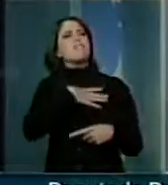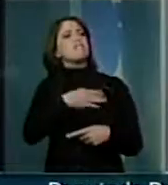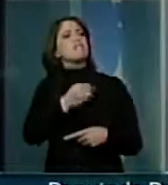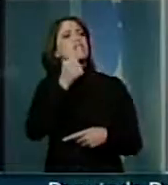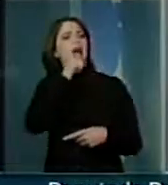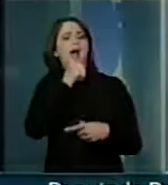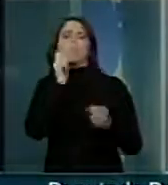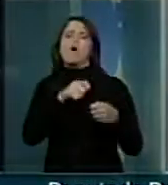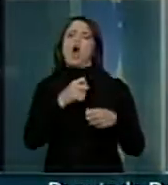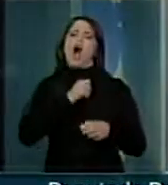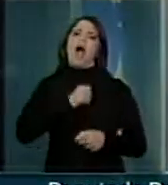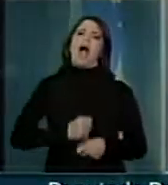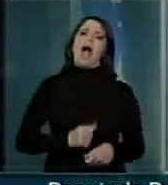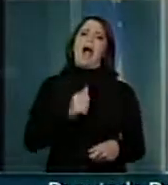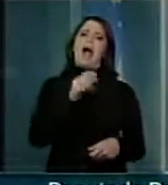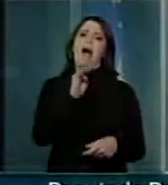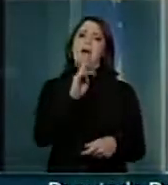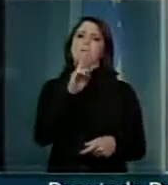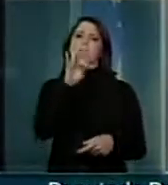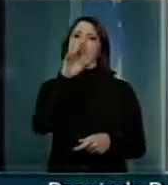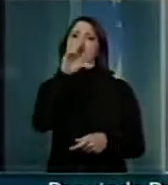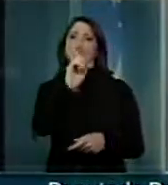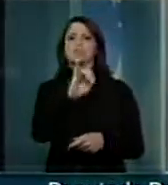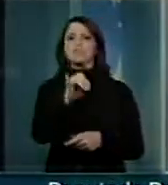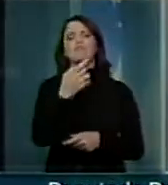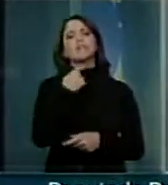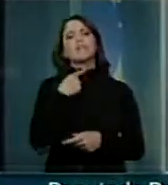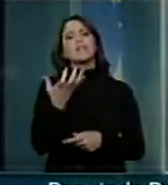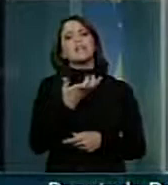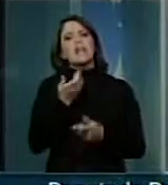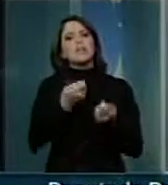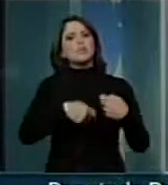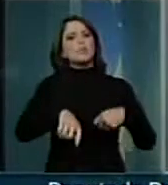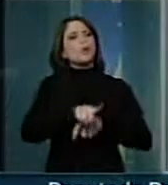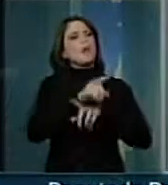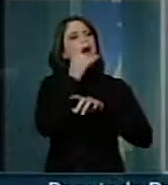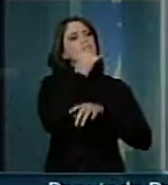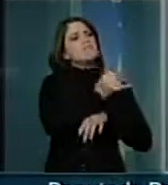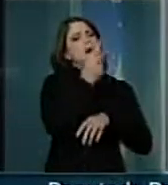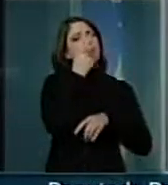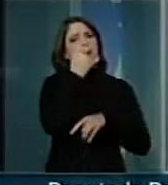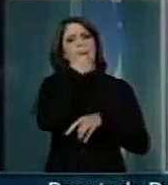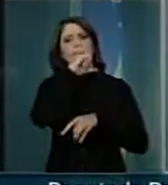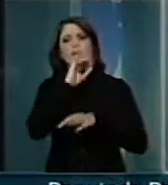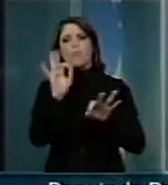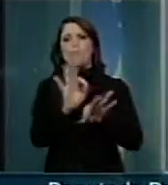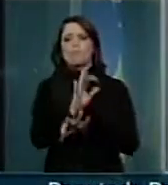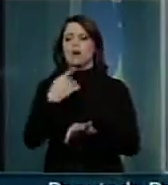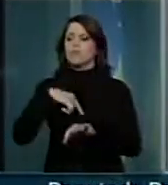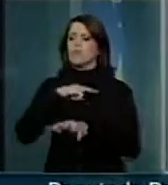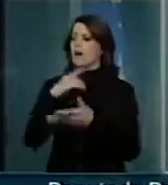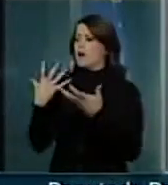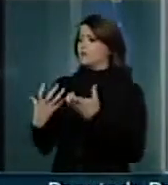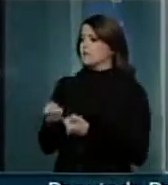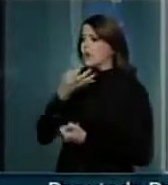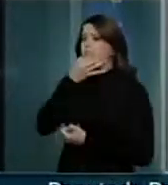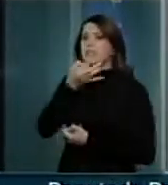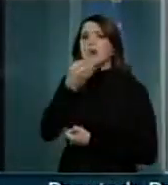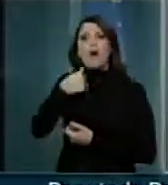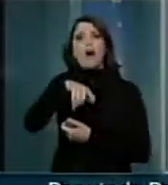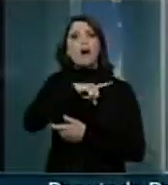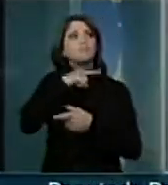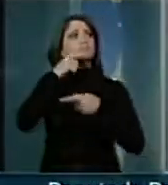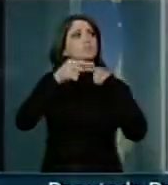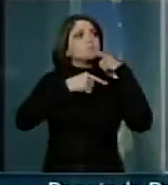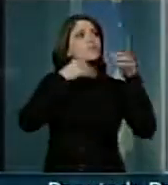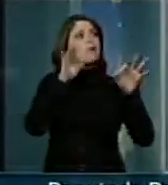fizessem aborto, se elas assim o quisessem, e que nem precisariam contar aos seus pais. E nós aceitamos essa sugestão sem ao menos